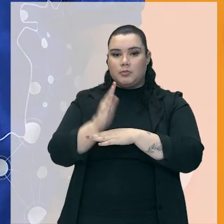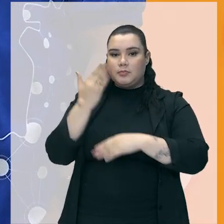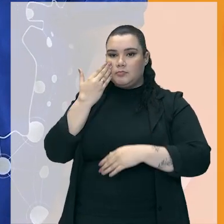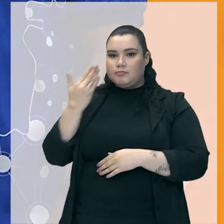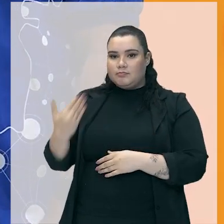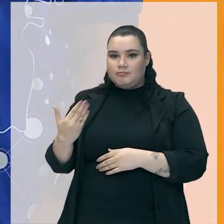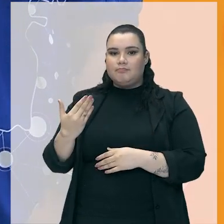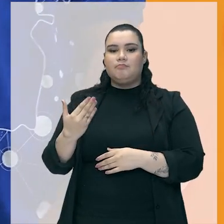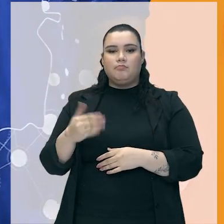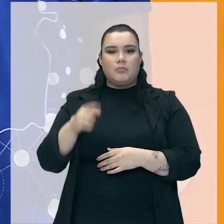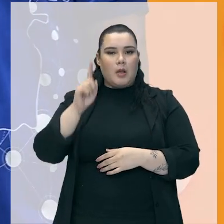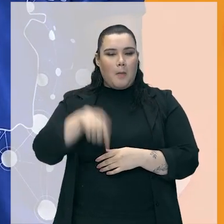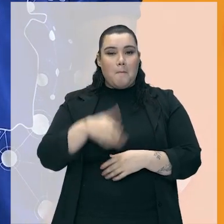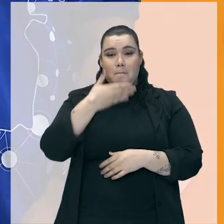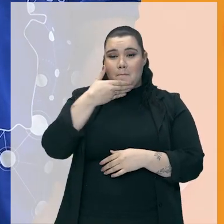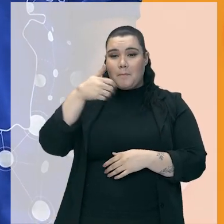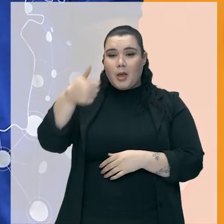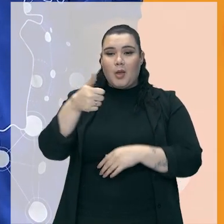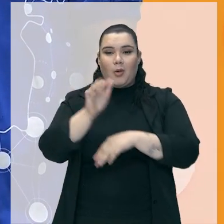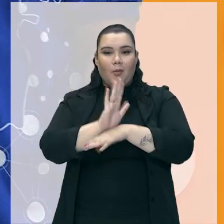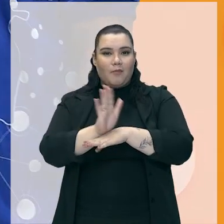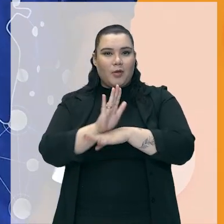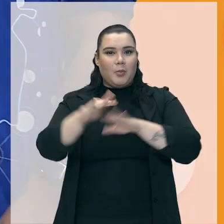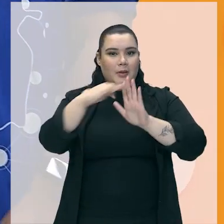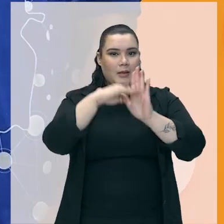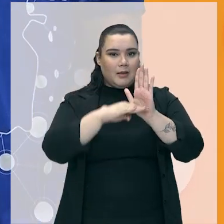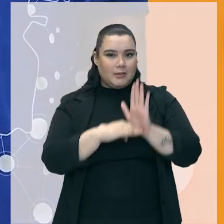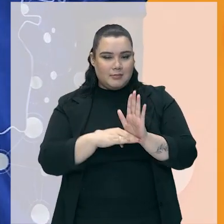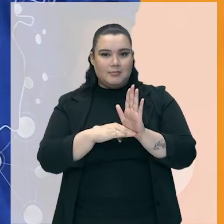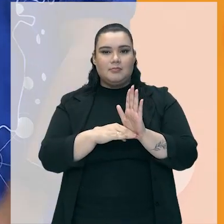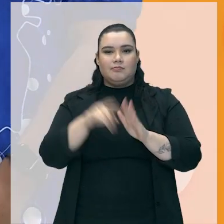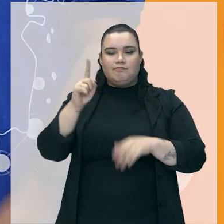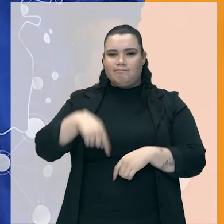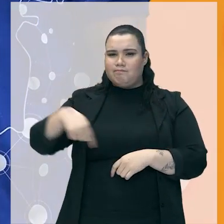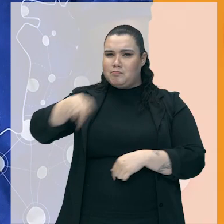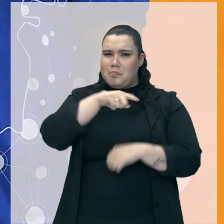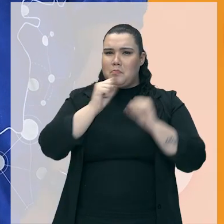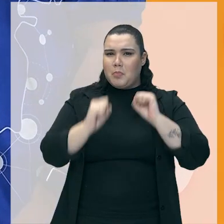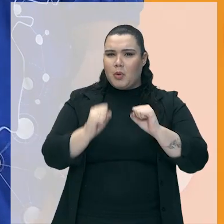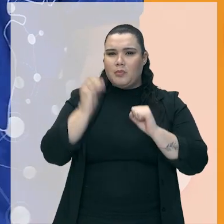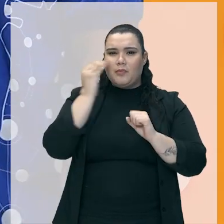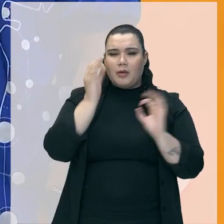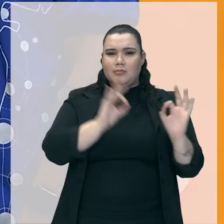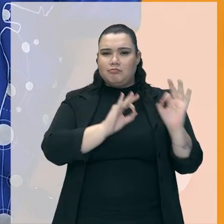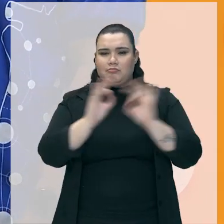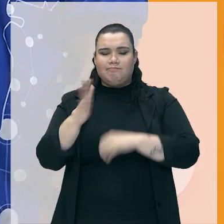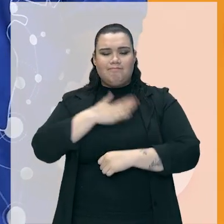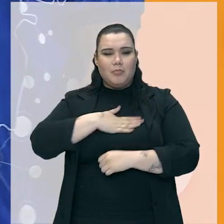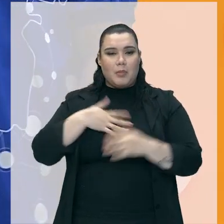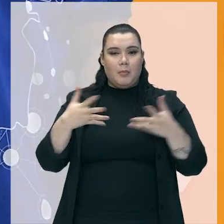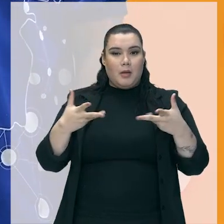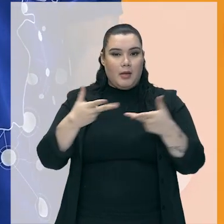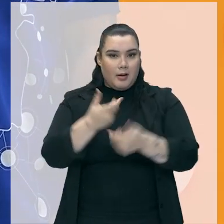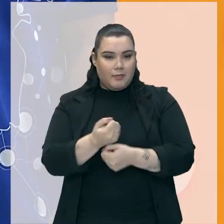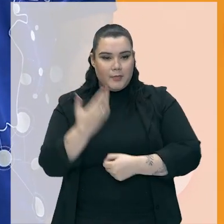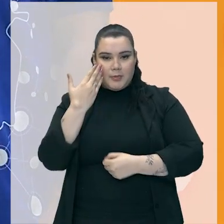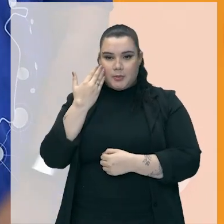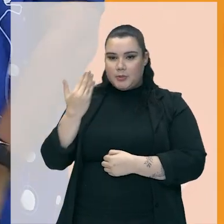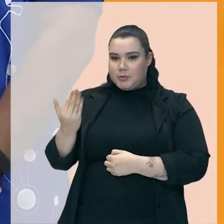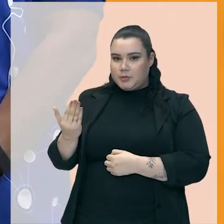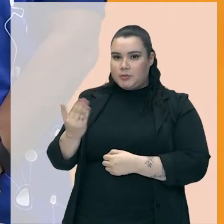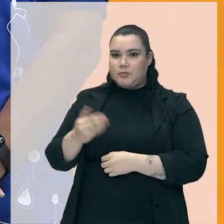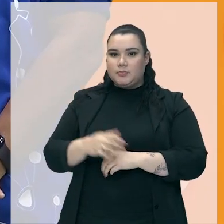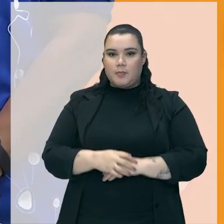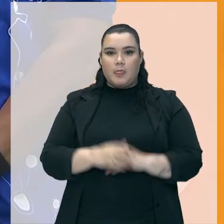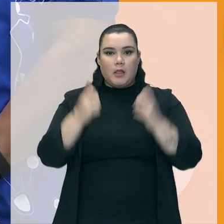filme que eu acho que o melhor dessa lista para mim, tá? Recomendo muito, pesquisem aí, que eu gostei muito desse filme, é o Você Não Estava Aqui.